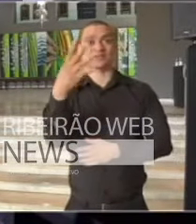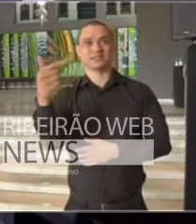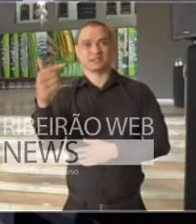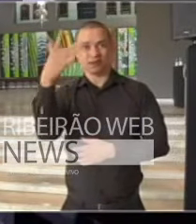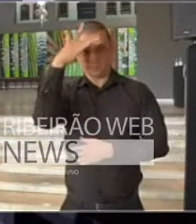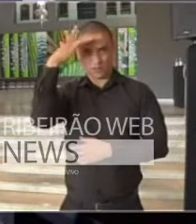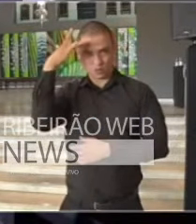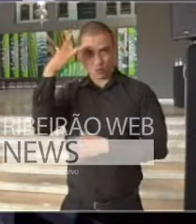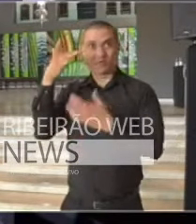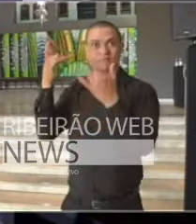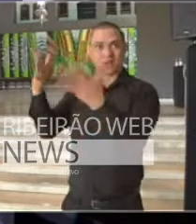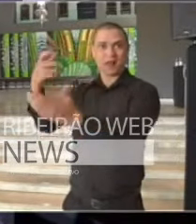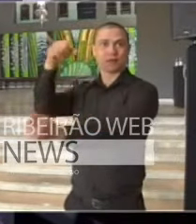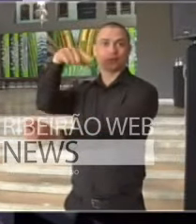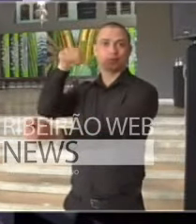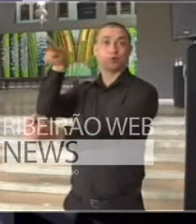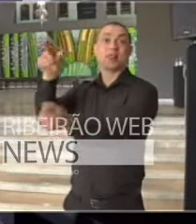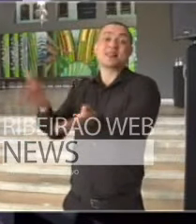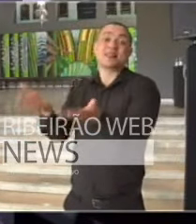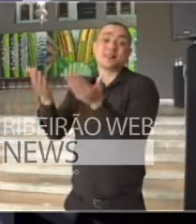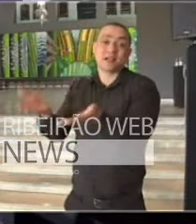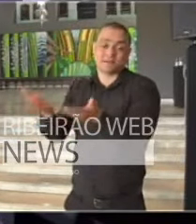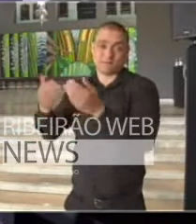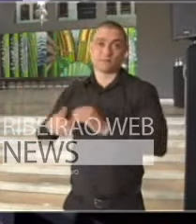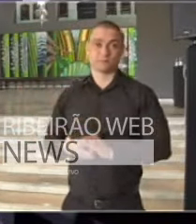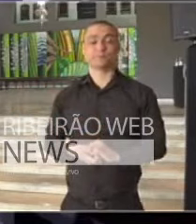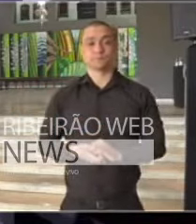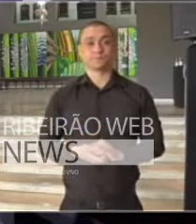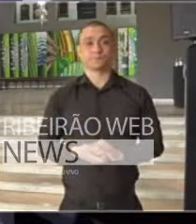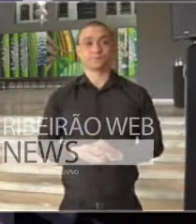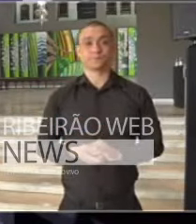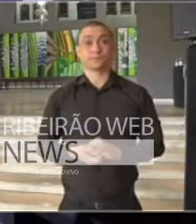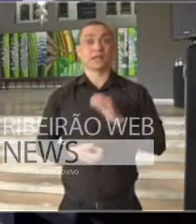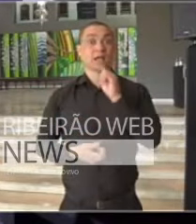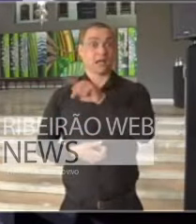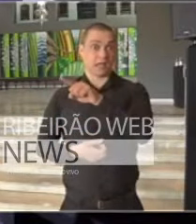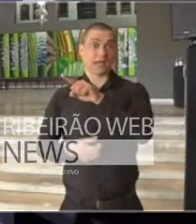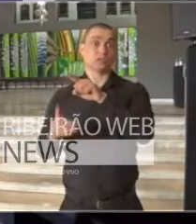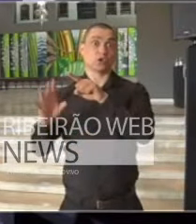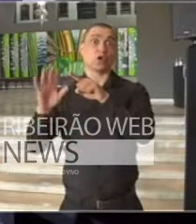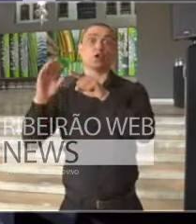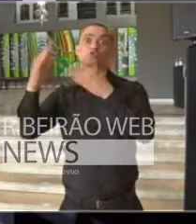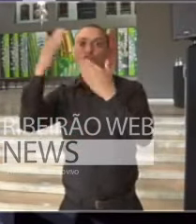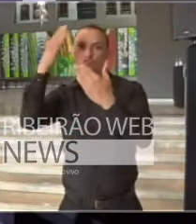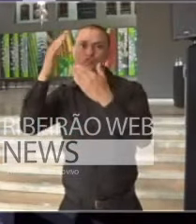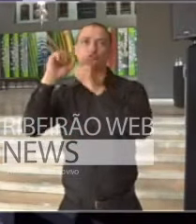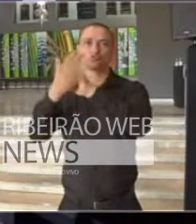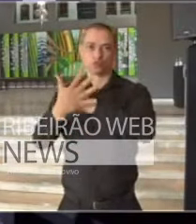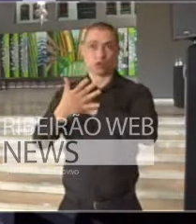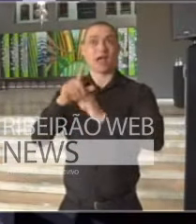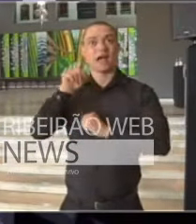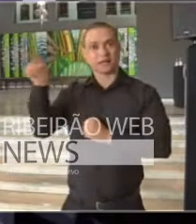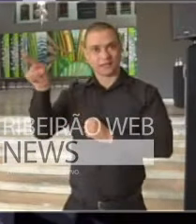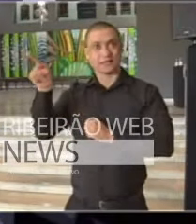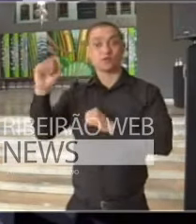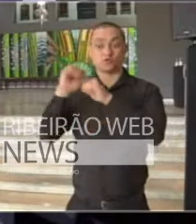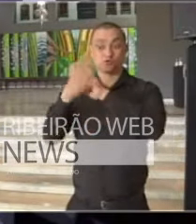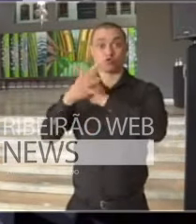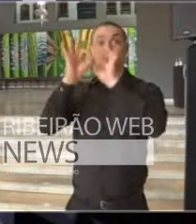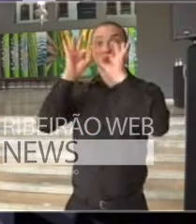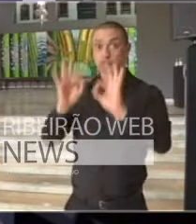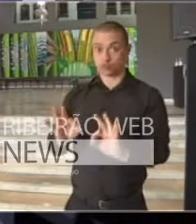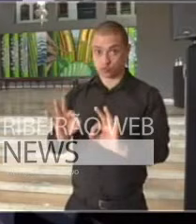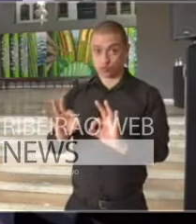pacientes em regime de enfermaria, casos, leitos clínicos. Aqui constam tantos